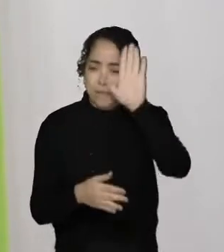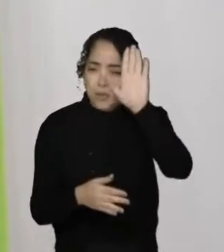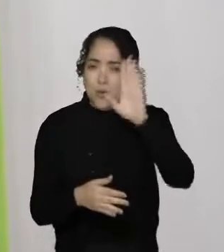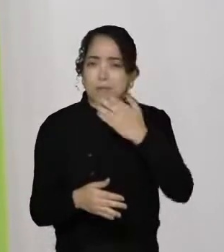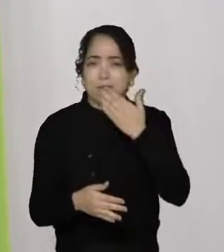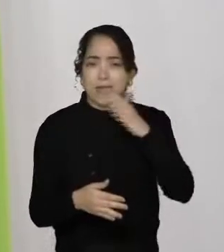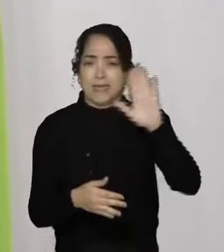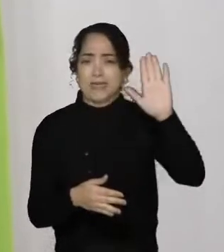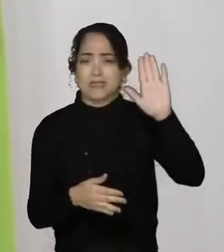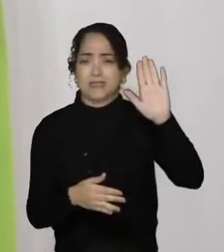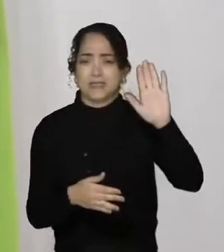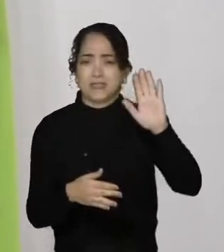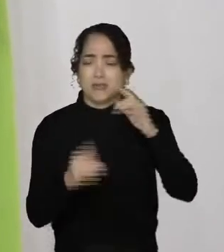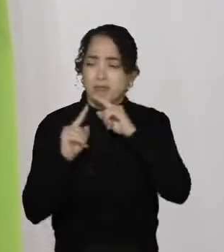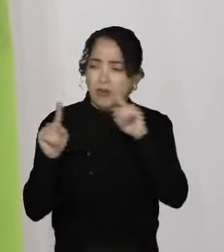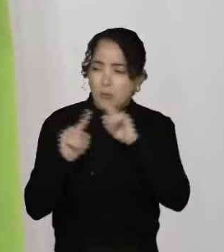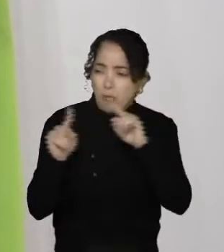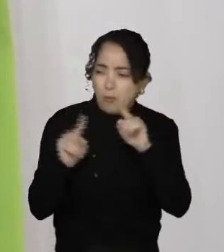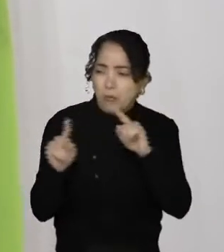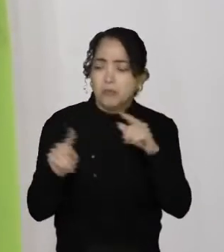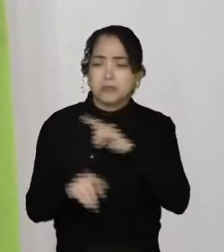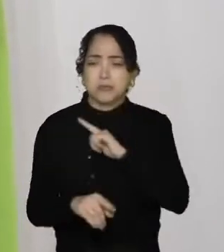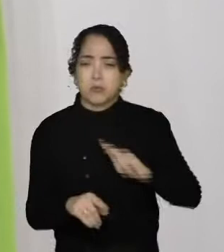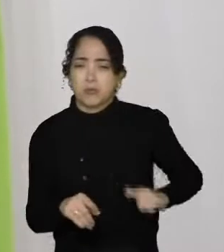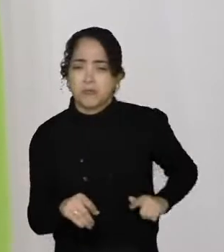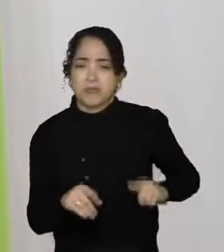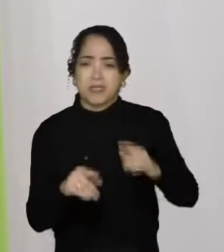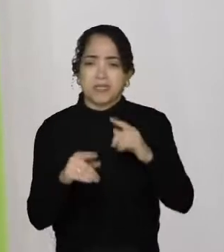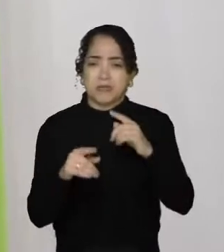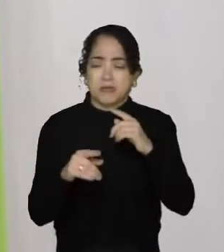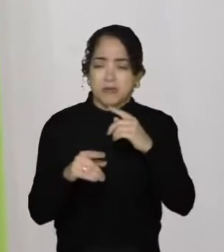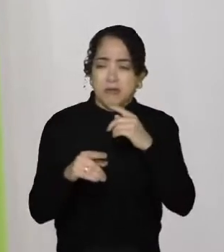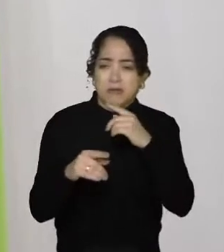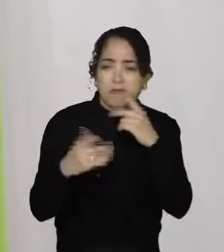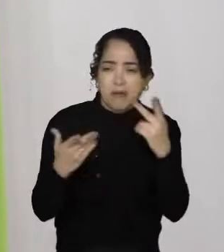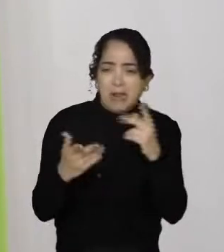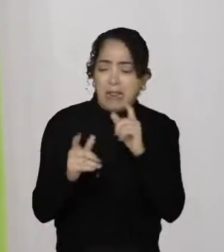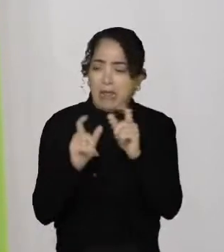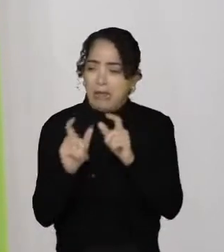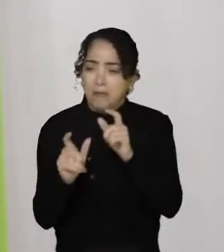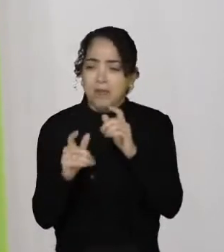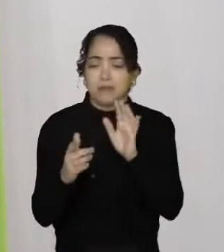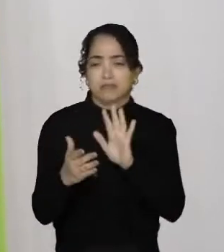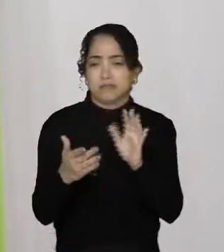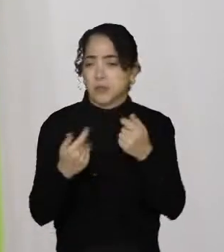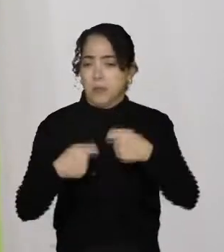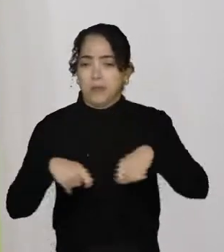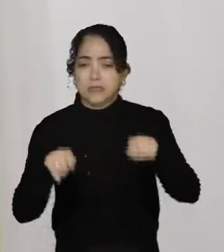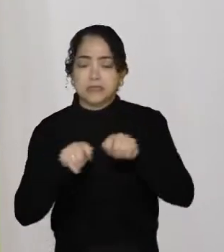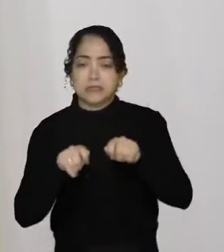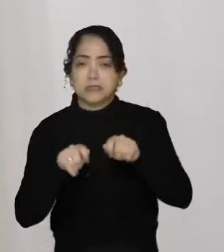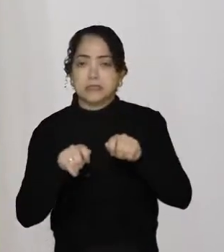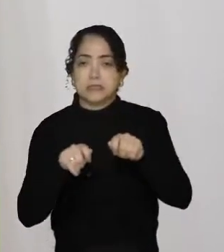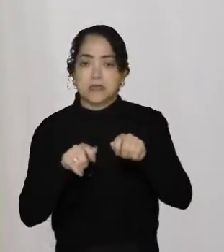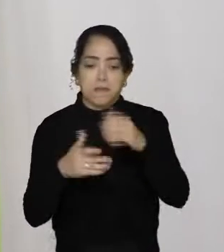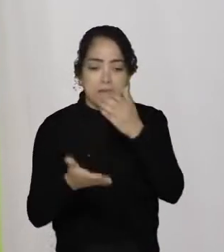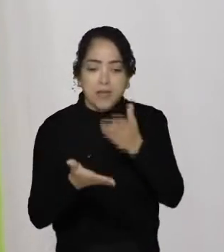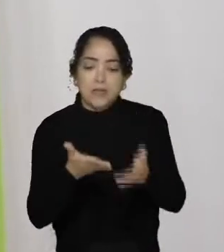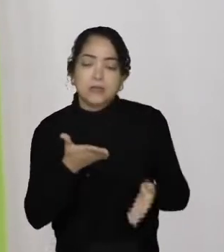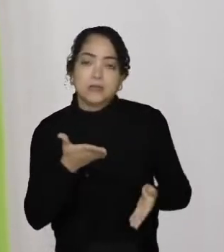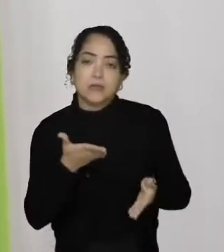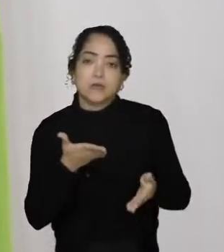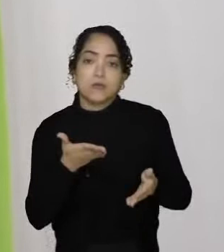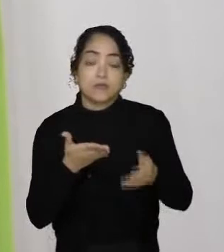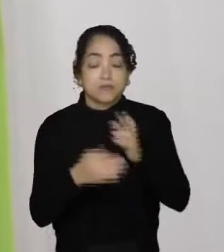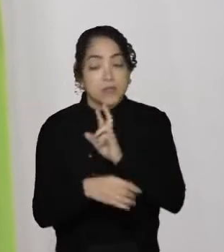mal do Moisés, não precisa mais falar dele, não precisa rir dele. Acho que a derrota para ele é o